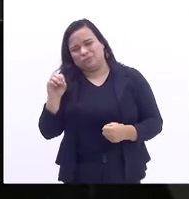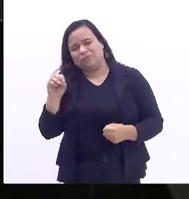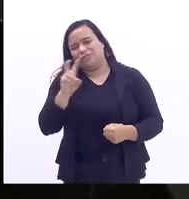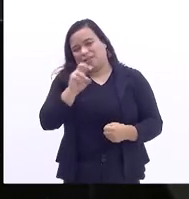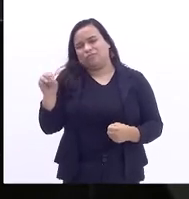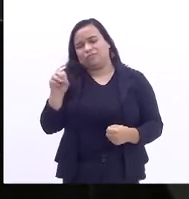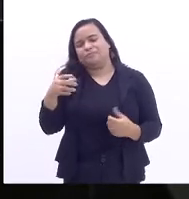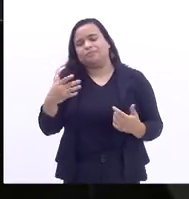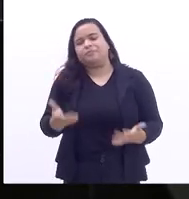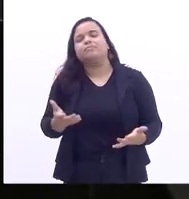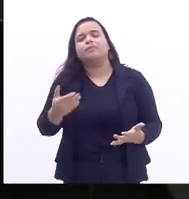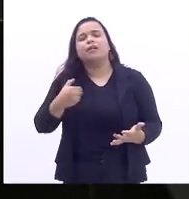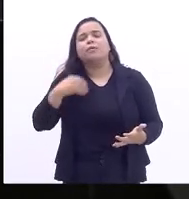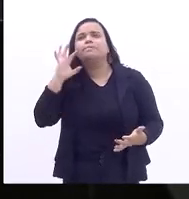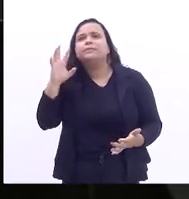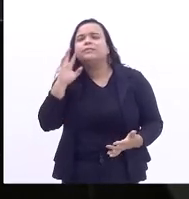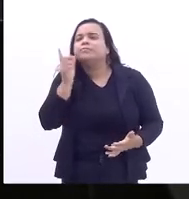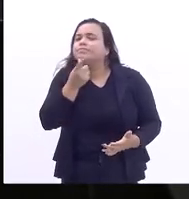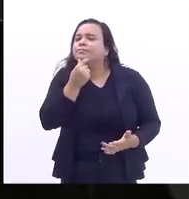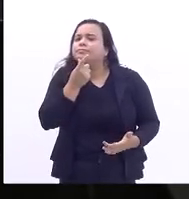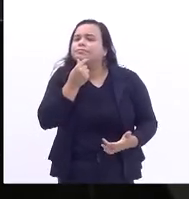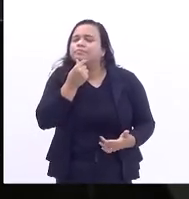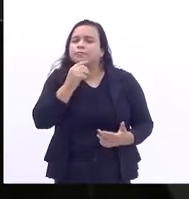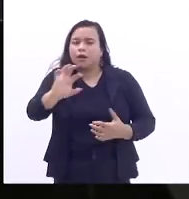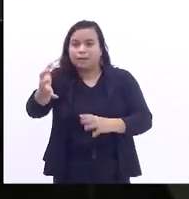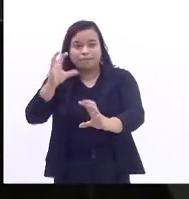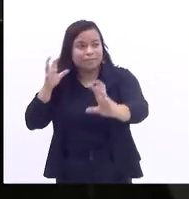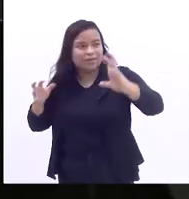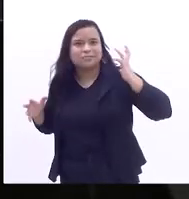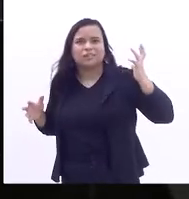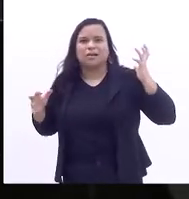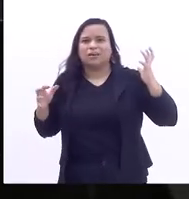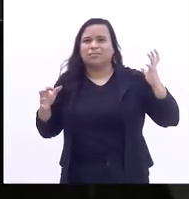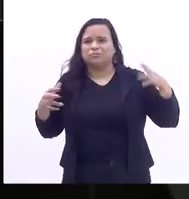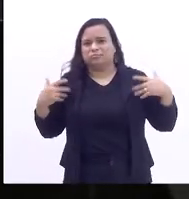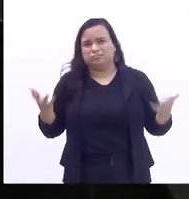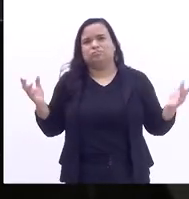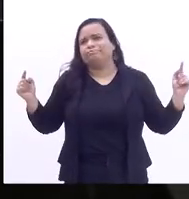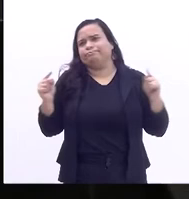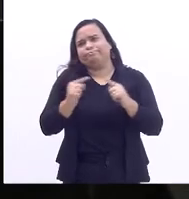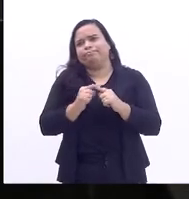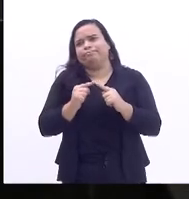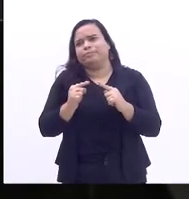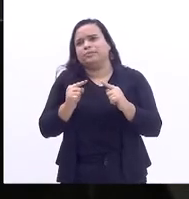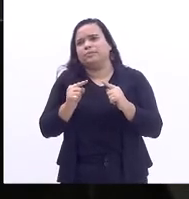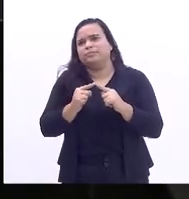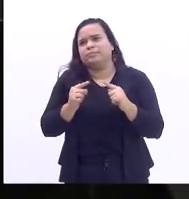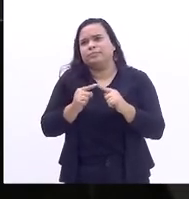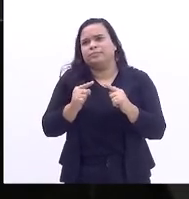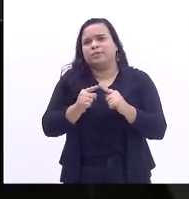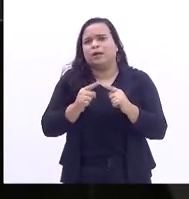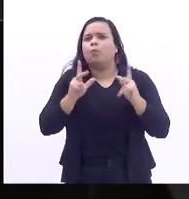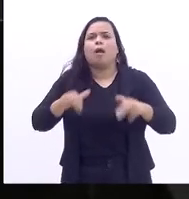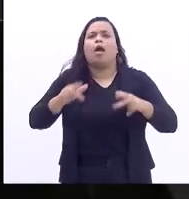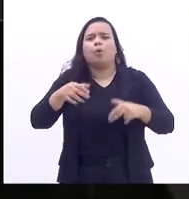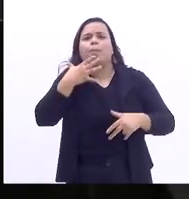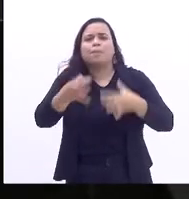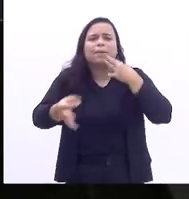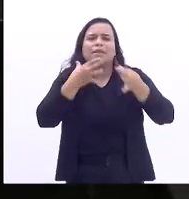considerava que a gente ambientalmente seria passageiro do mesmo barco.